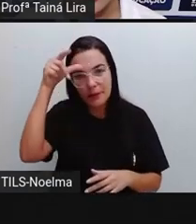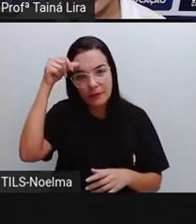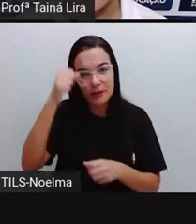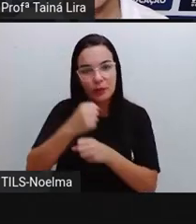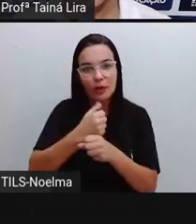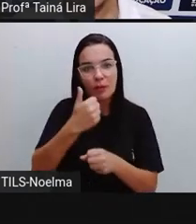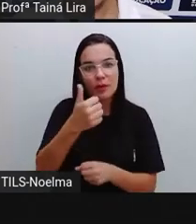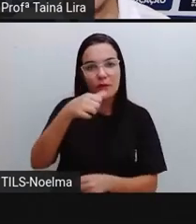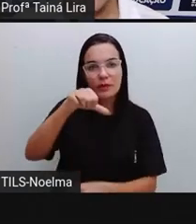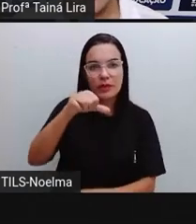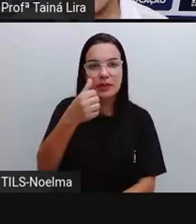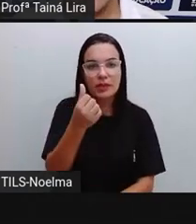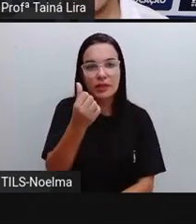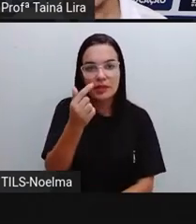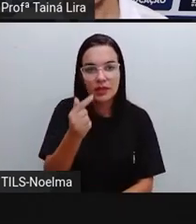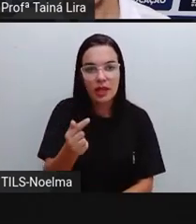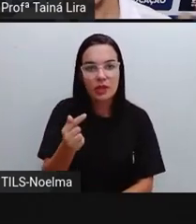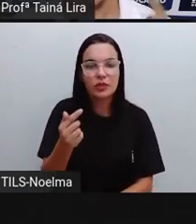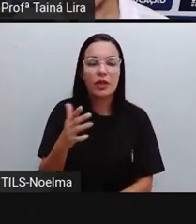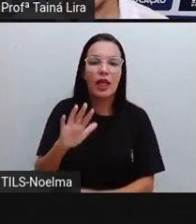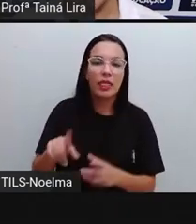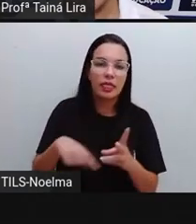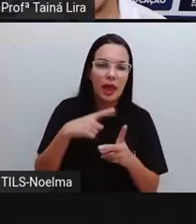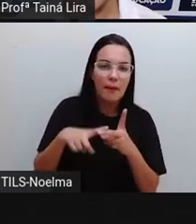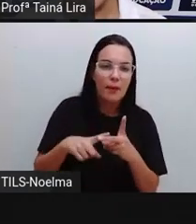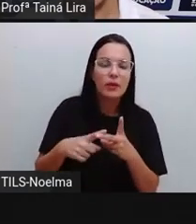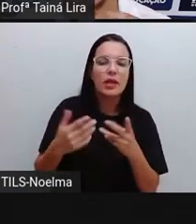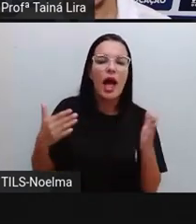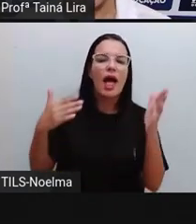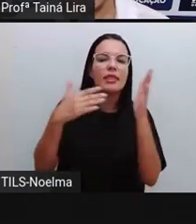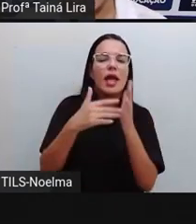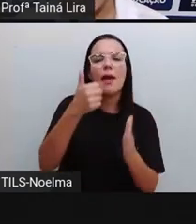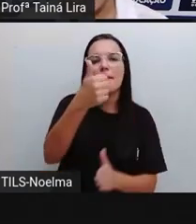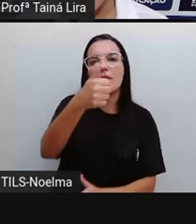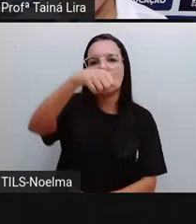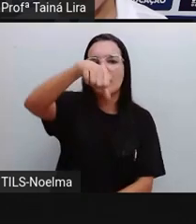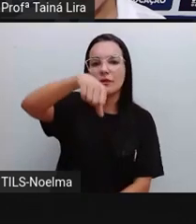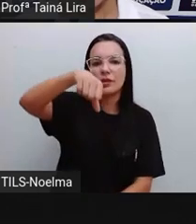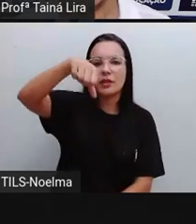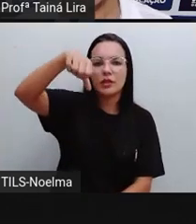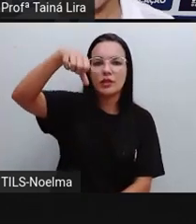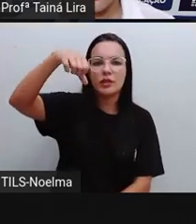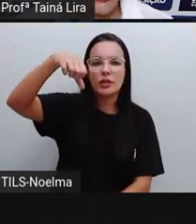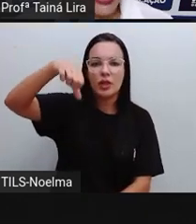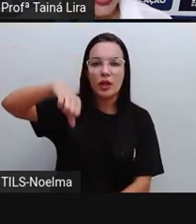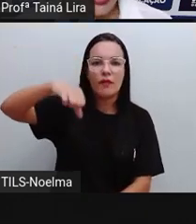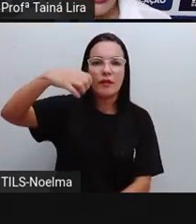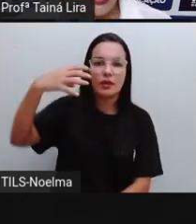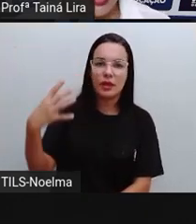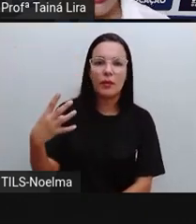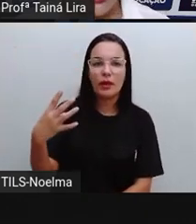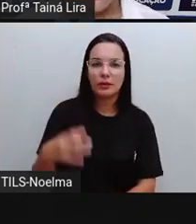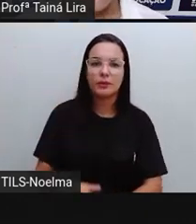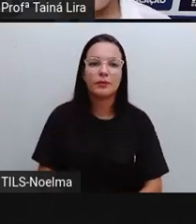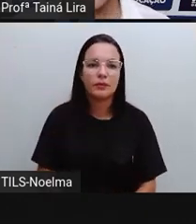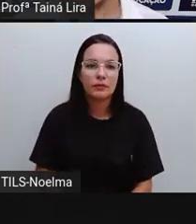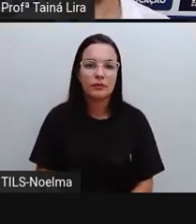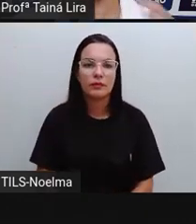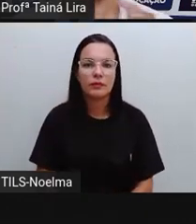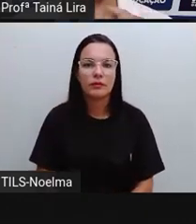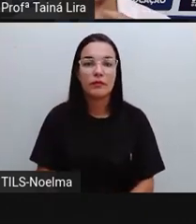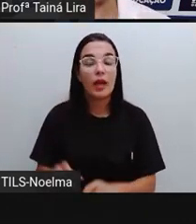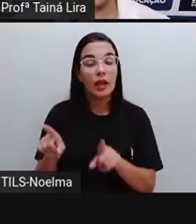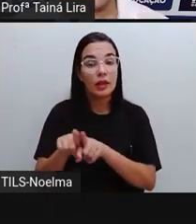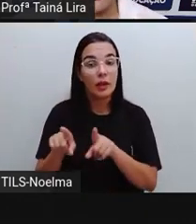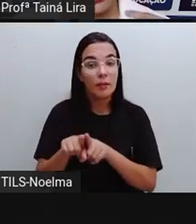a 1971 e depois ele retornou entre 1993 e 1994. Ele